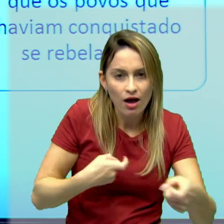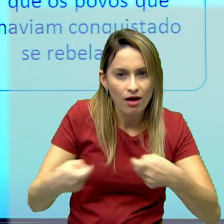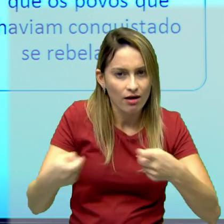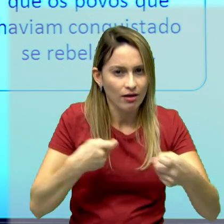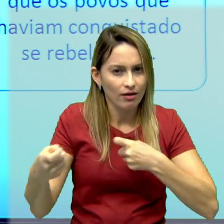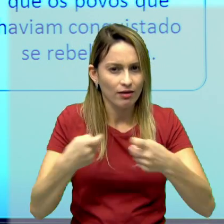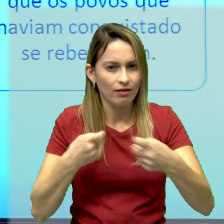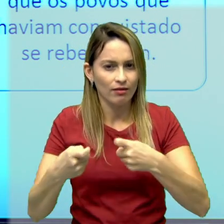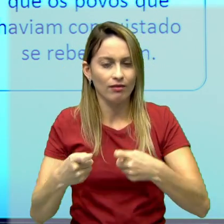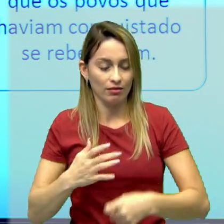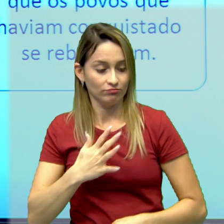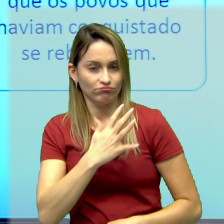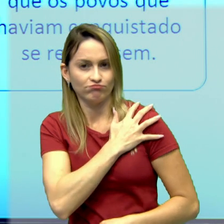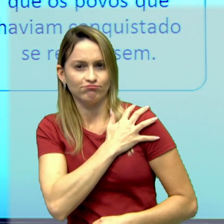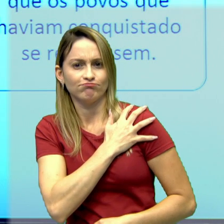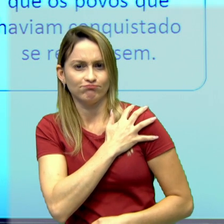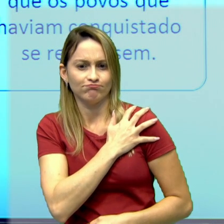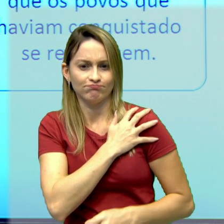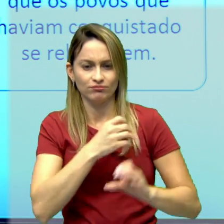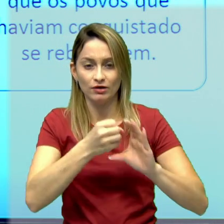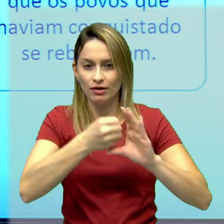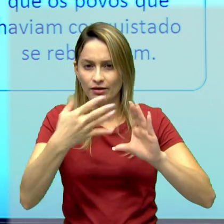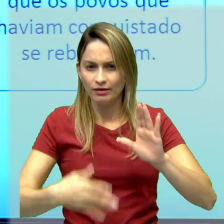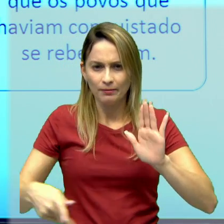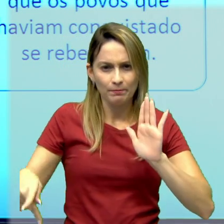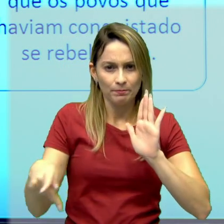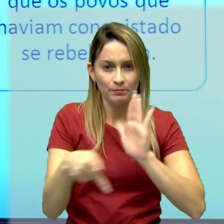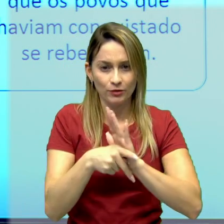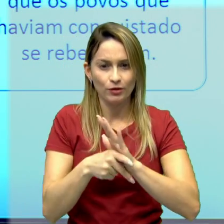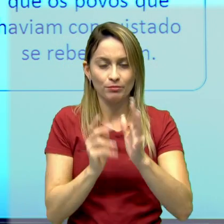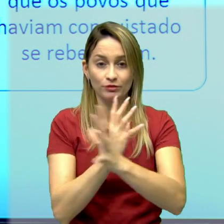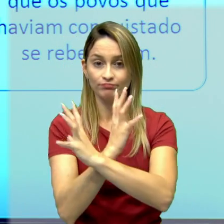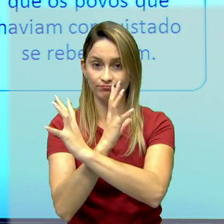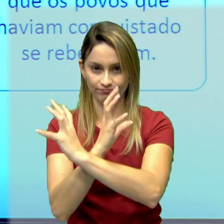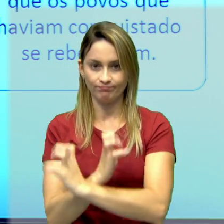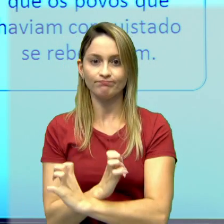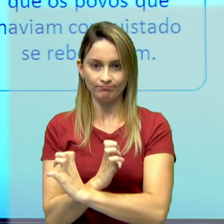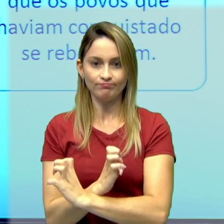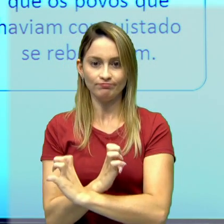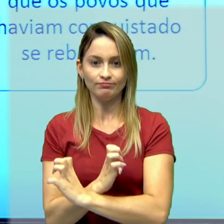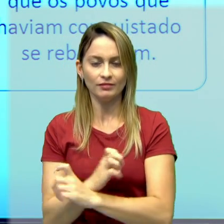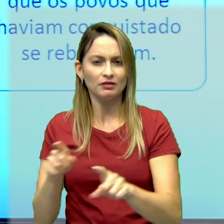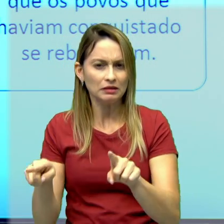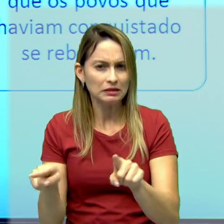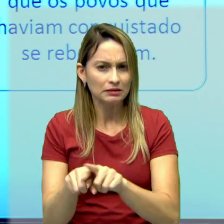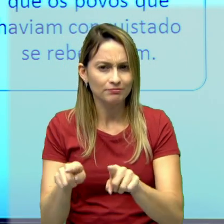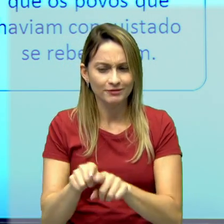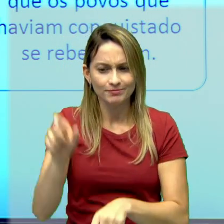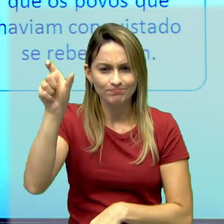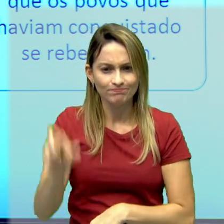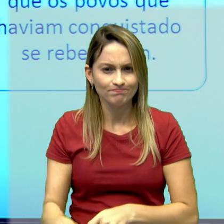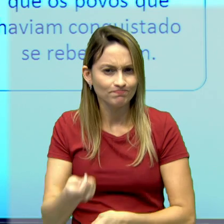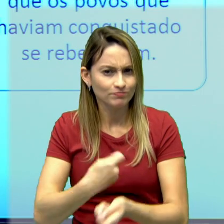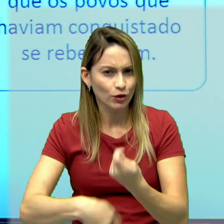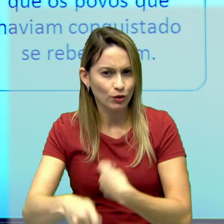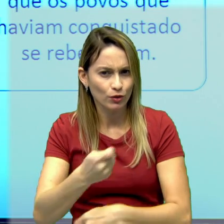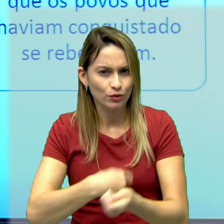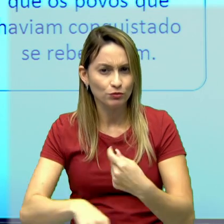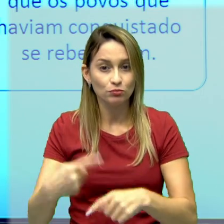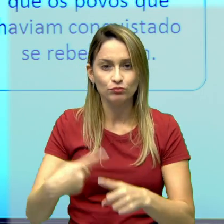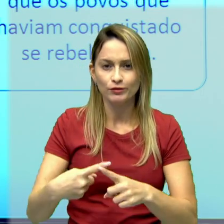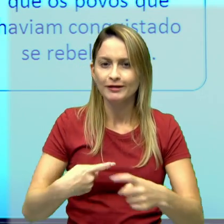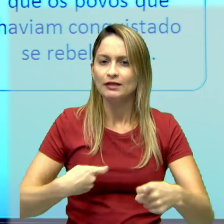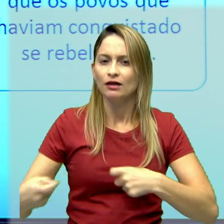guerra e os militares, as características militares, giravam em torno de Esparta e ele, ao mesmo tempo, um elemento